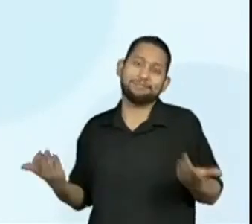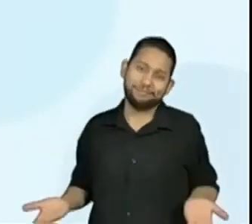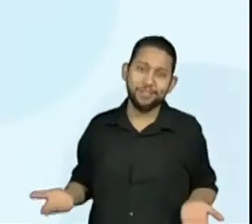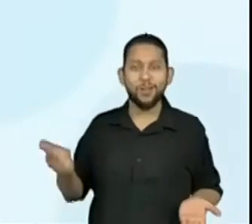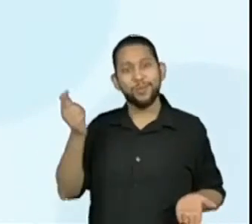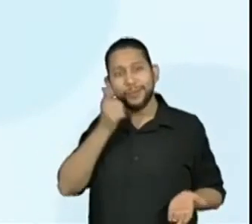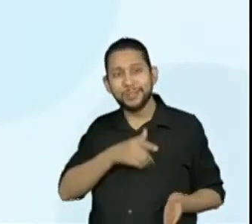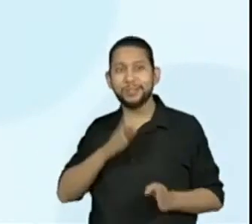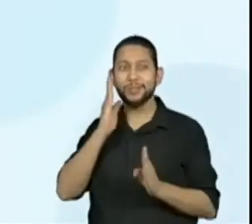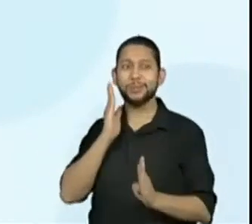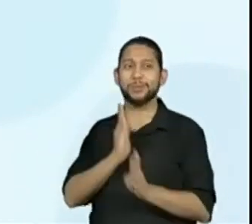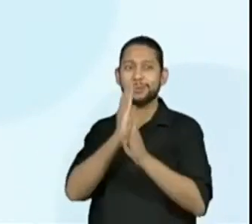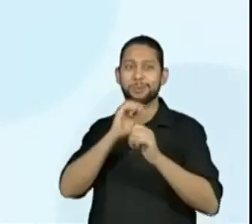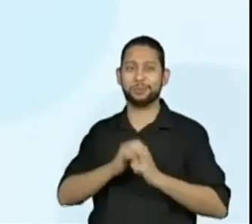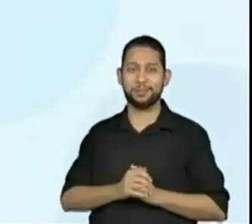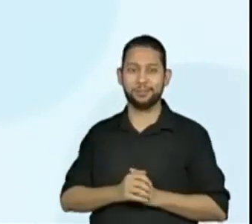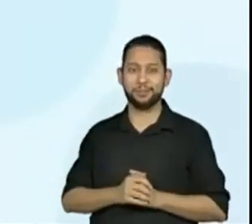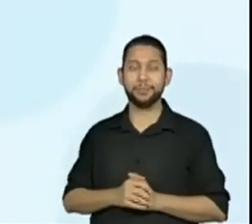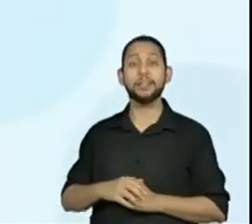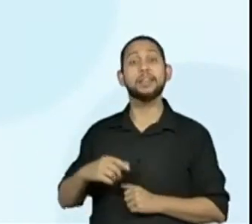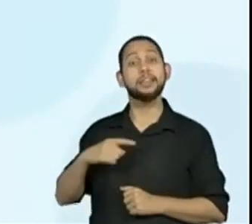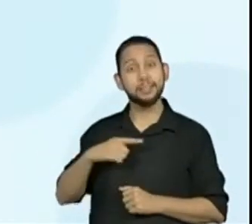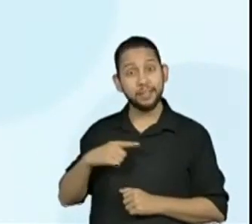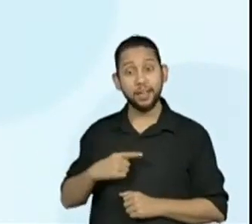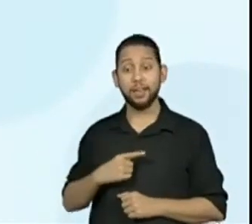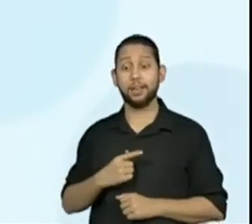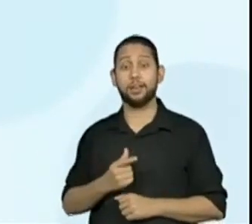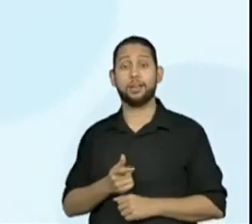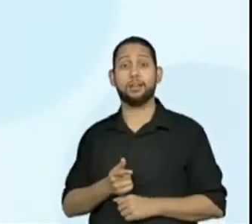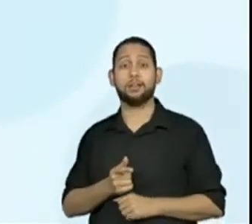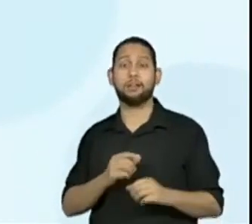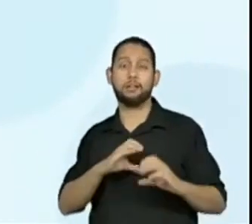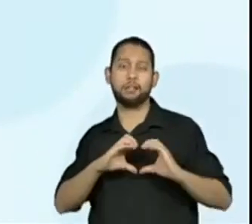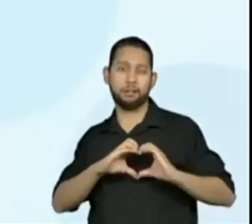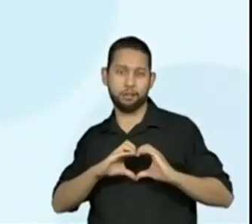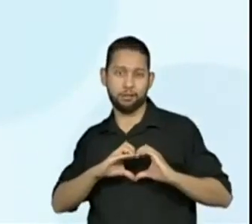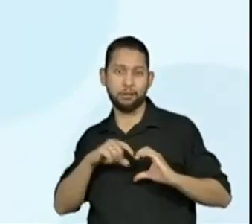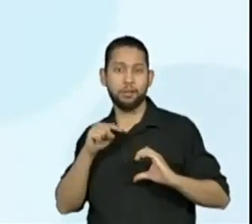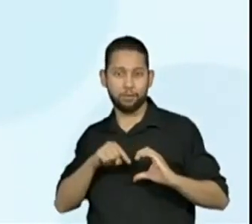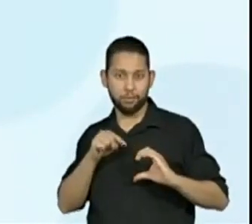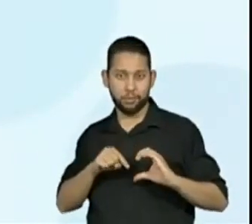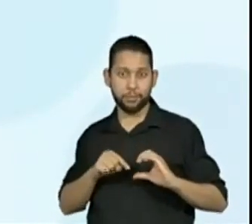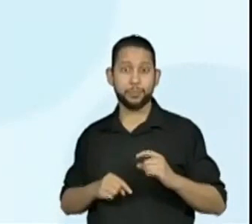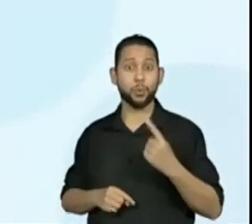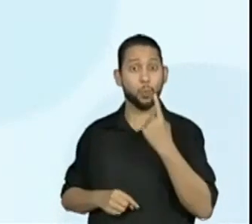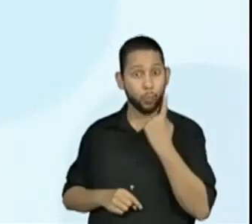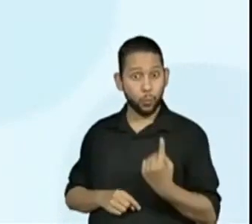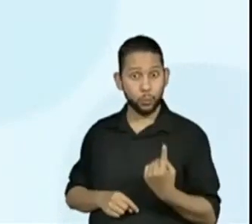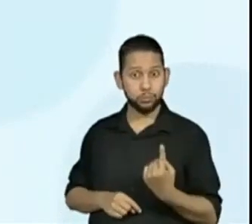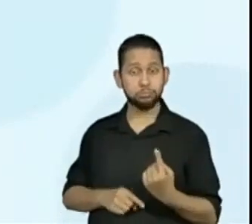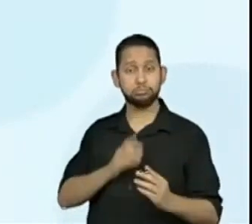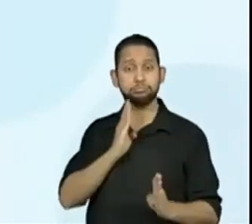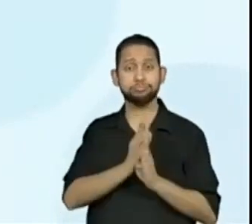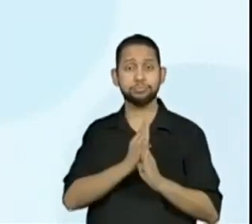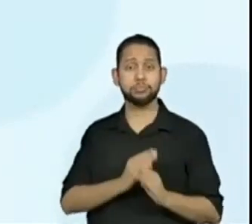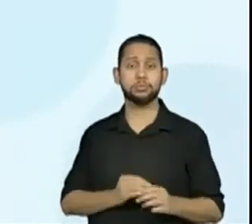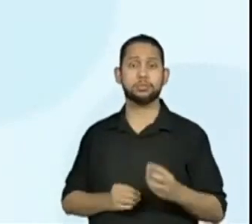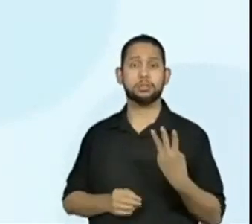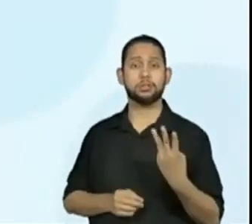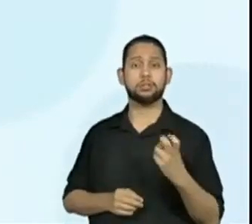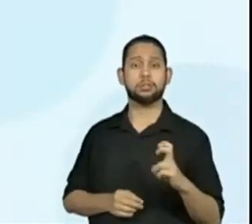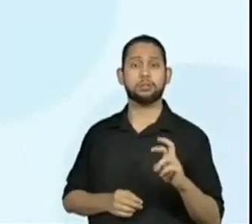inclusive, o valor do coraçãozinho. Um coraçãozinho é igual a